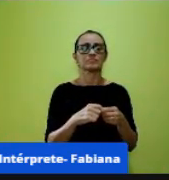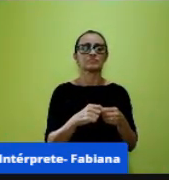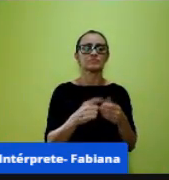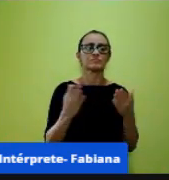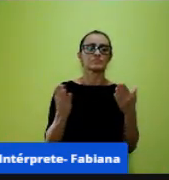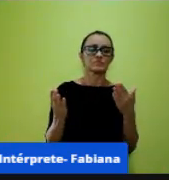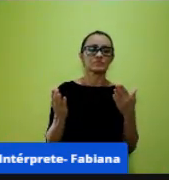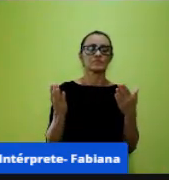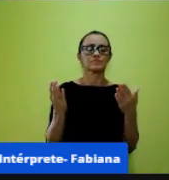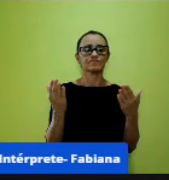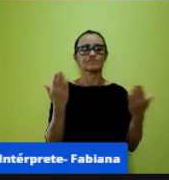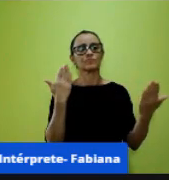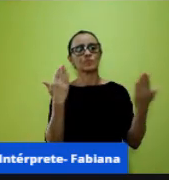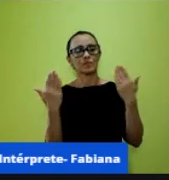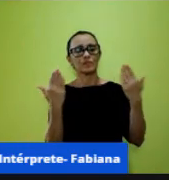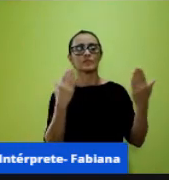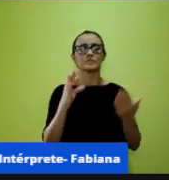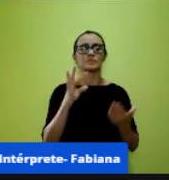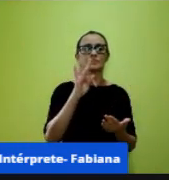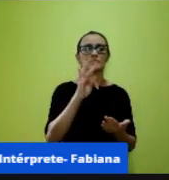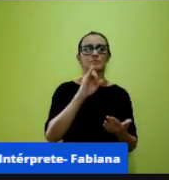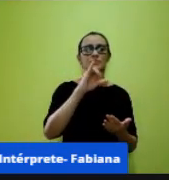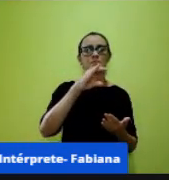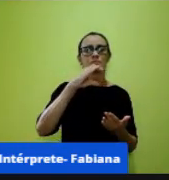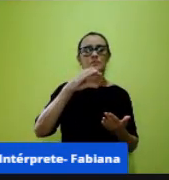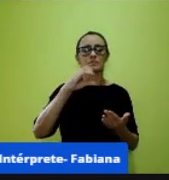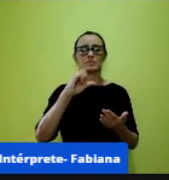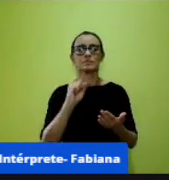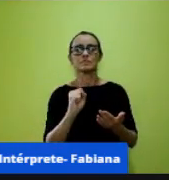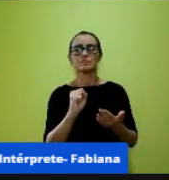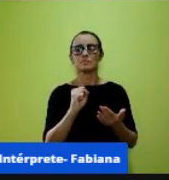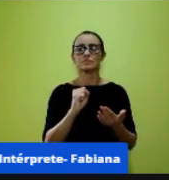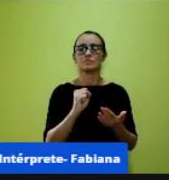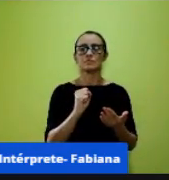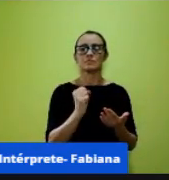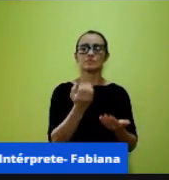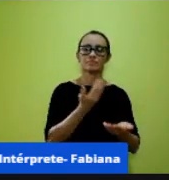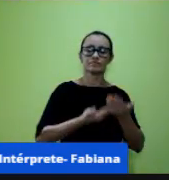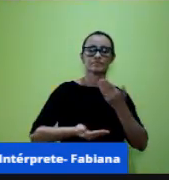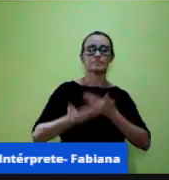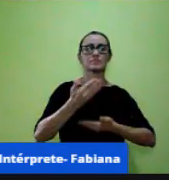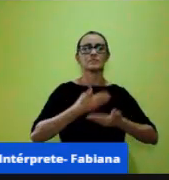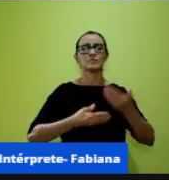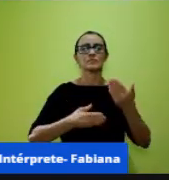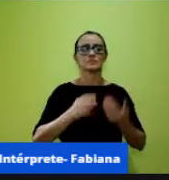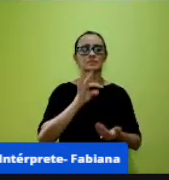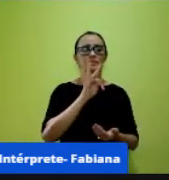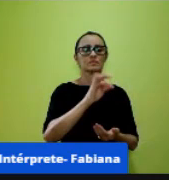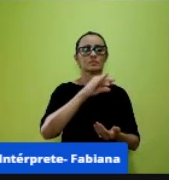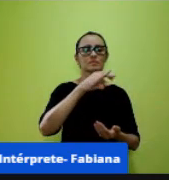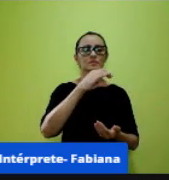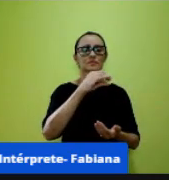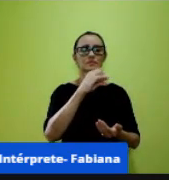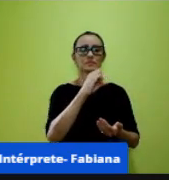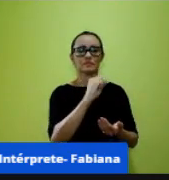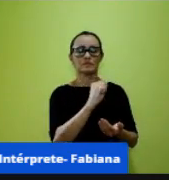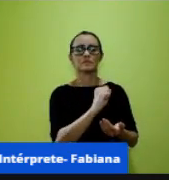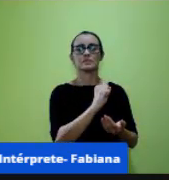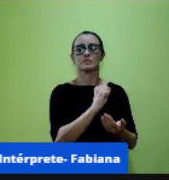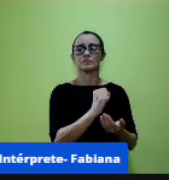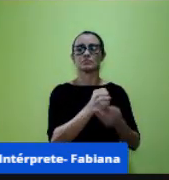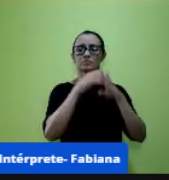TIC que a Janine falou e tem uma diferença as TIC na relação de TIC e